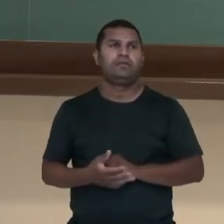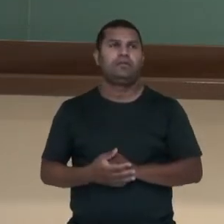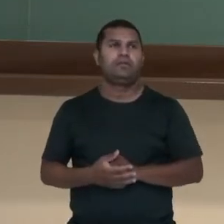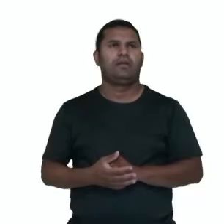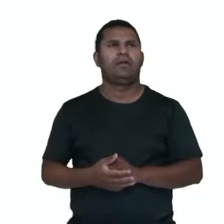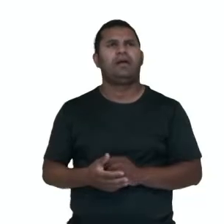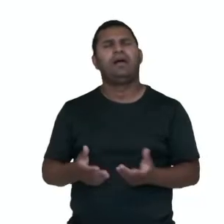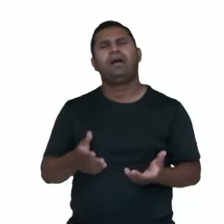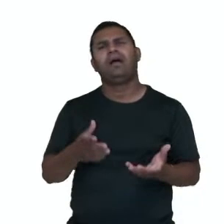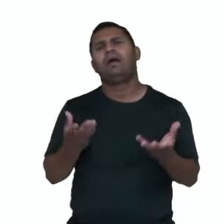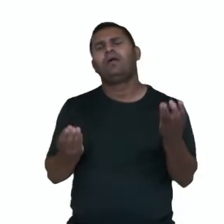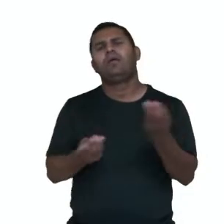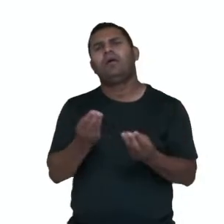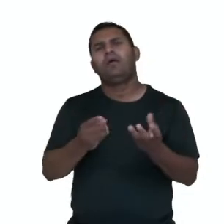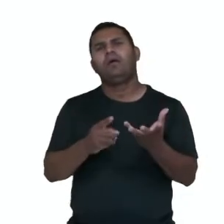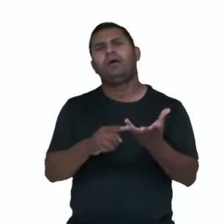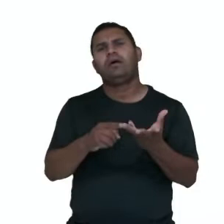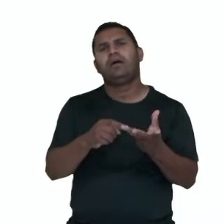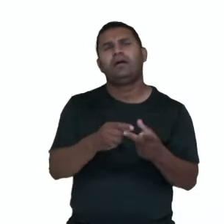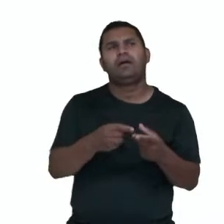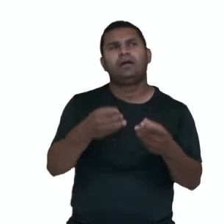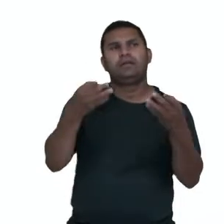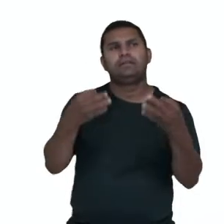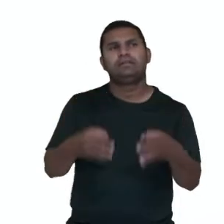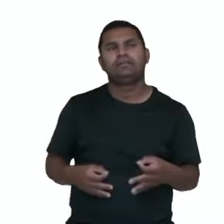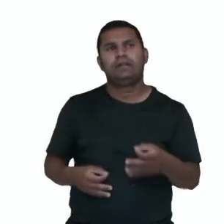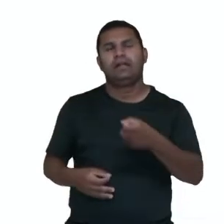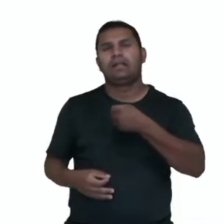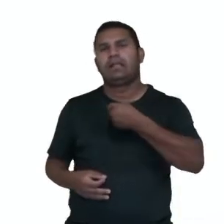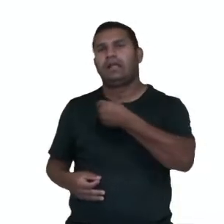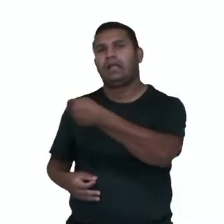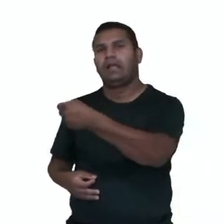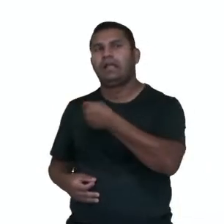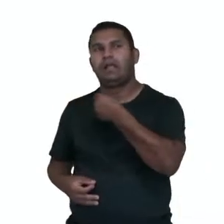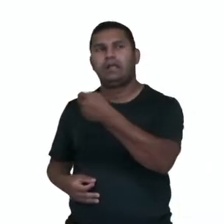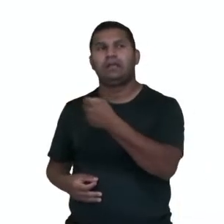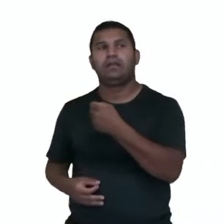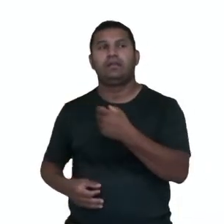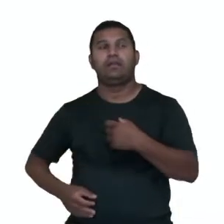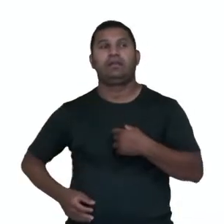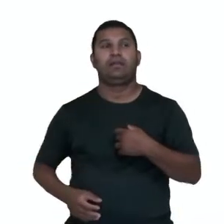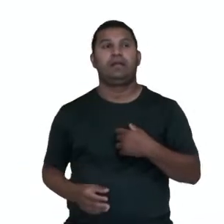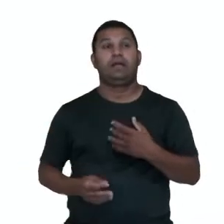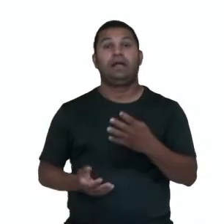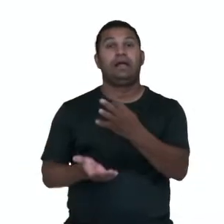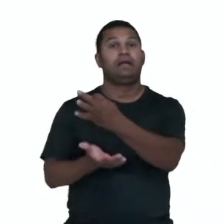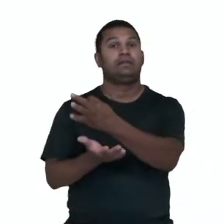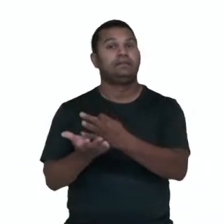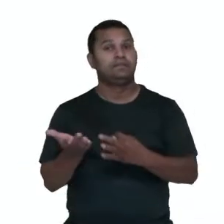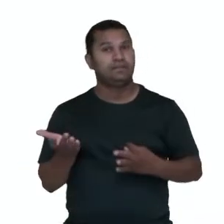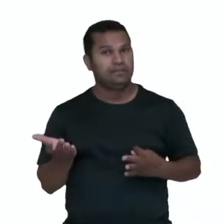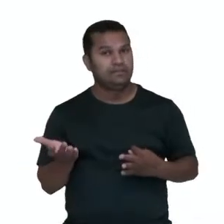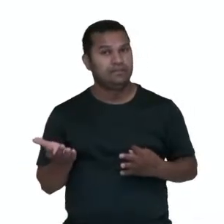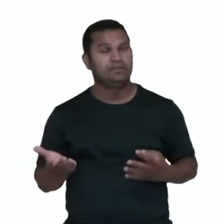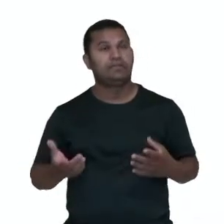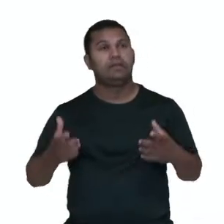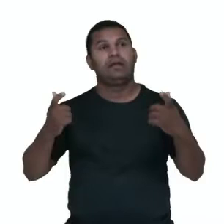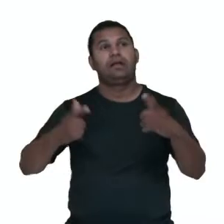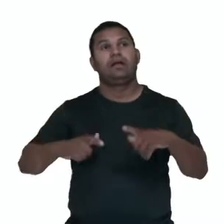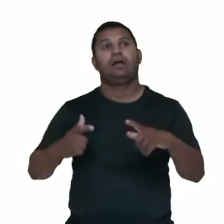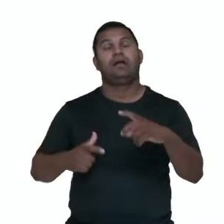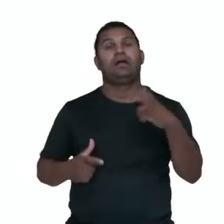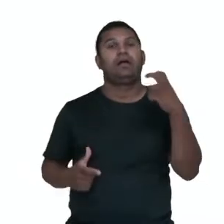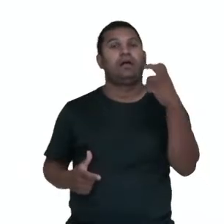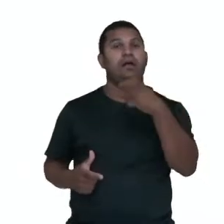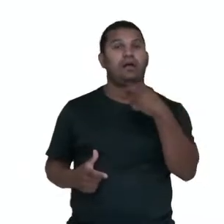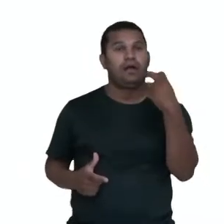da entrevista, oral, escrita, individual, pode ser com um entrevistador